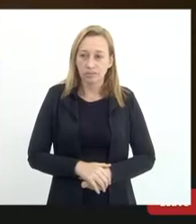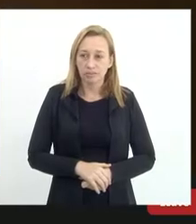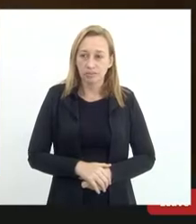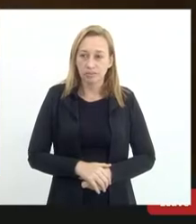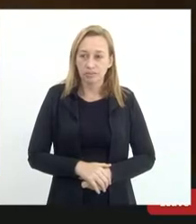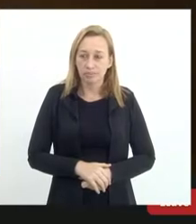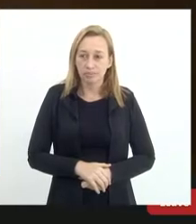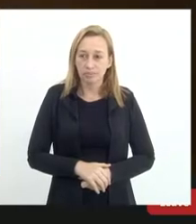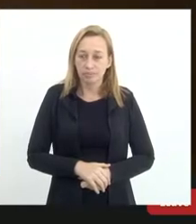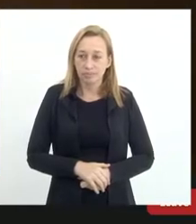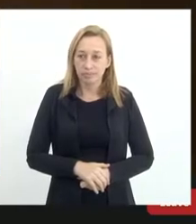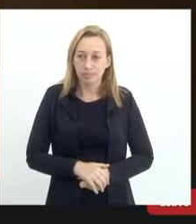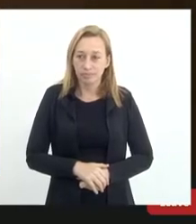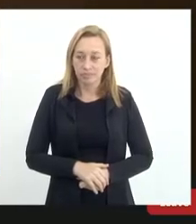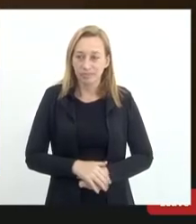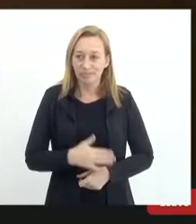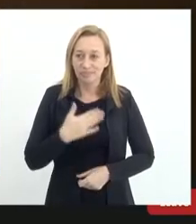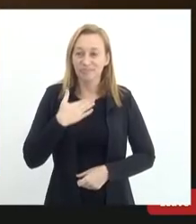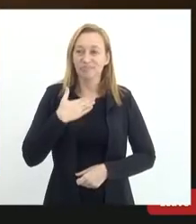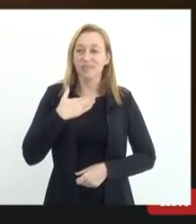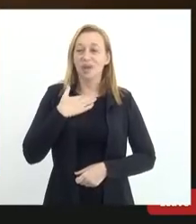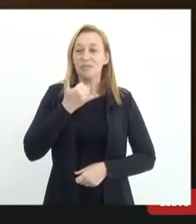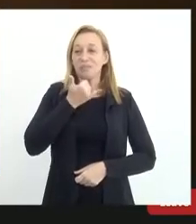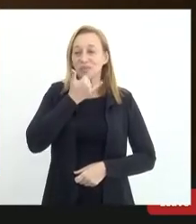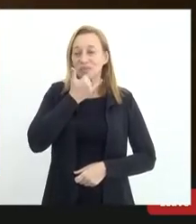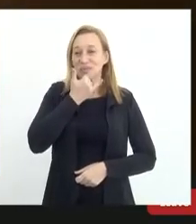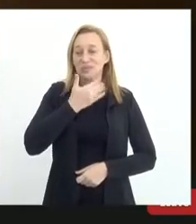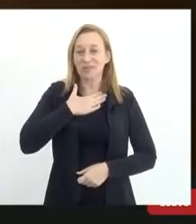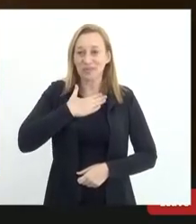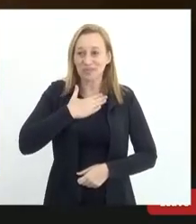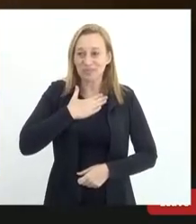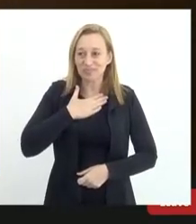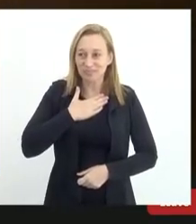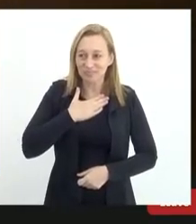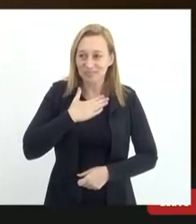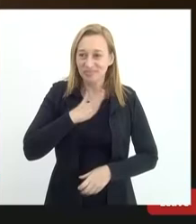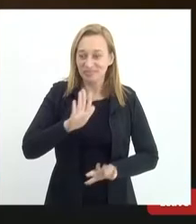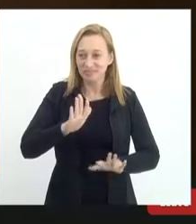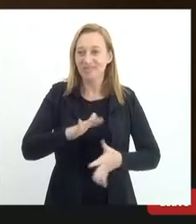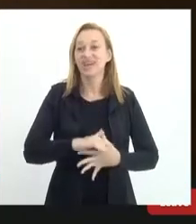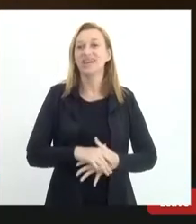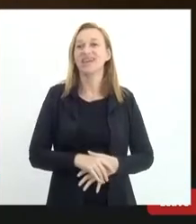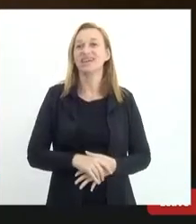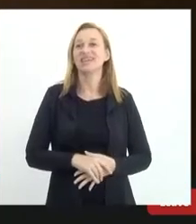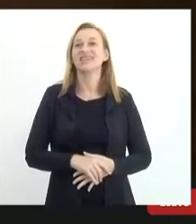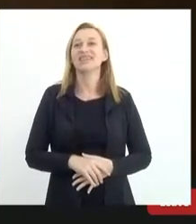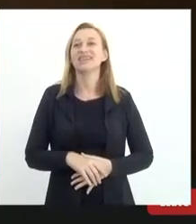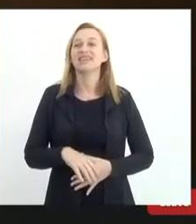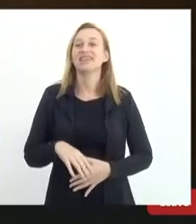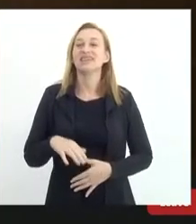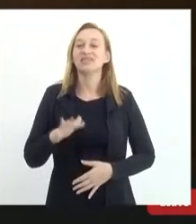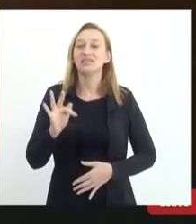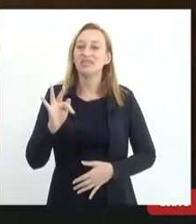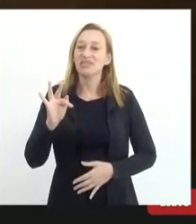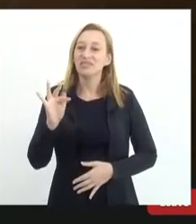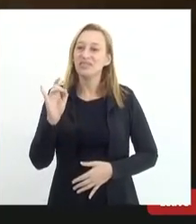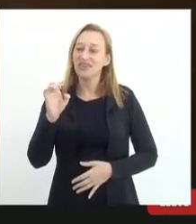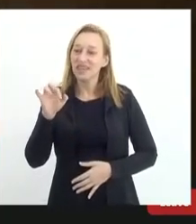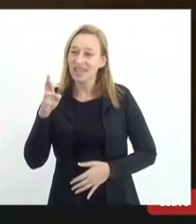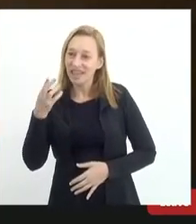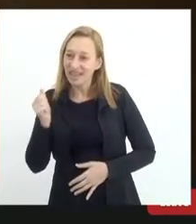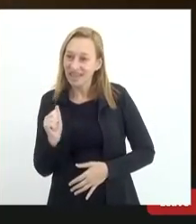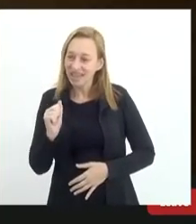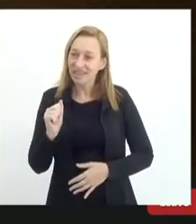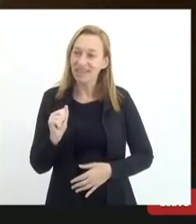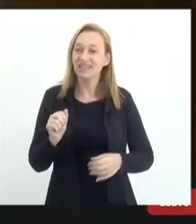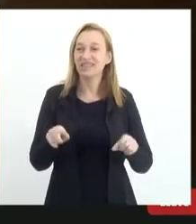me engasguei, perdão, da Fernanda Sitzel e a Associação